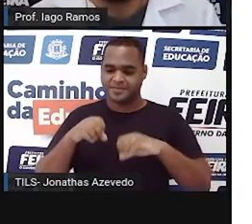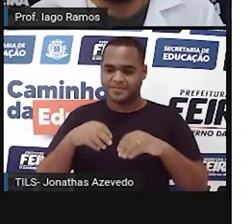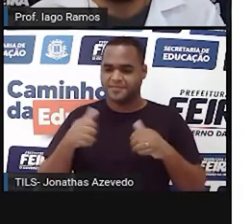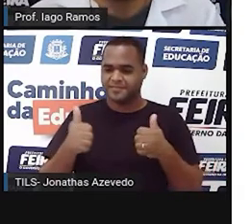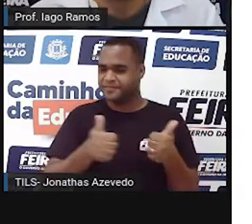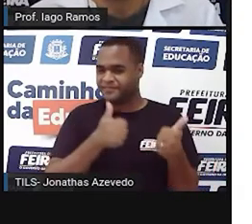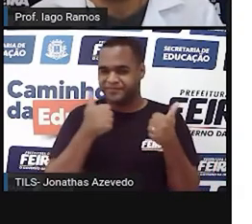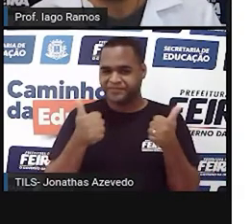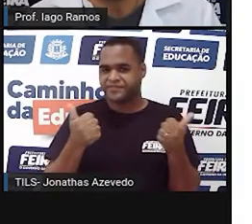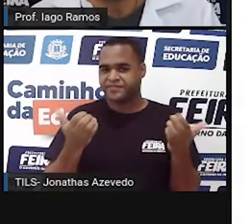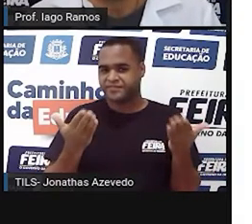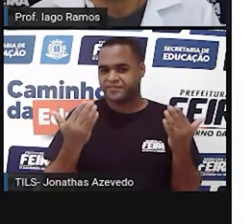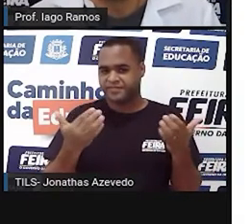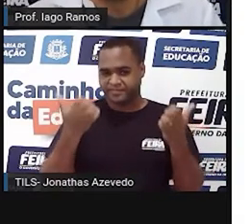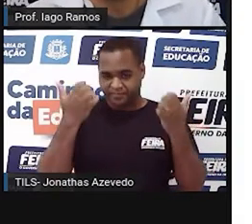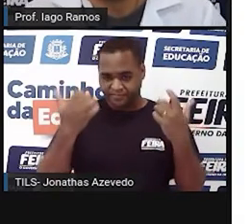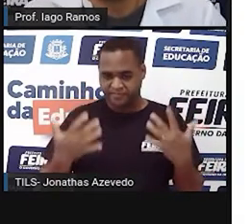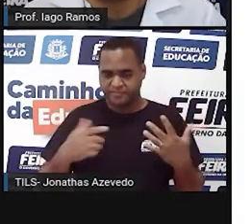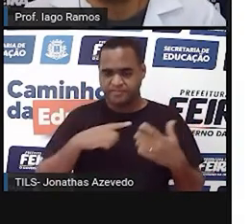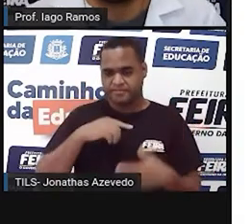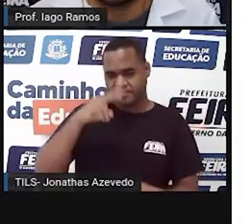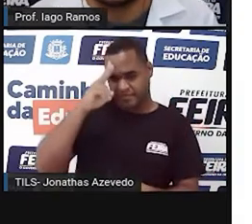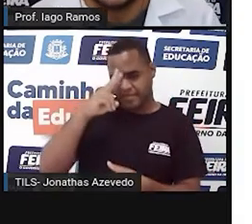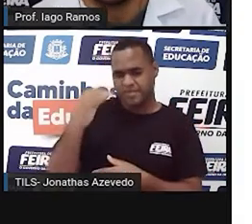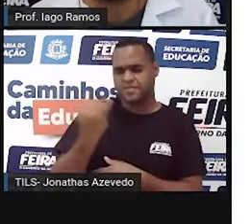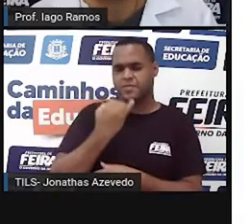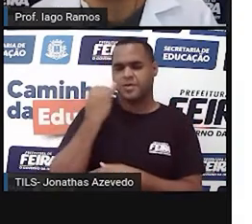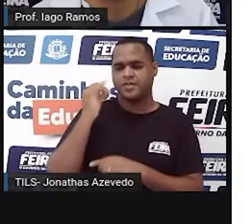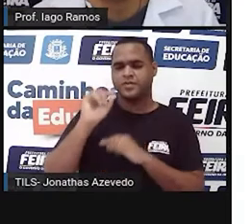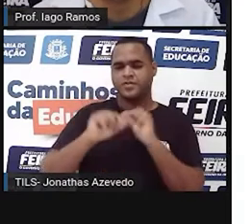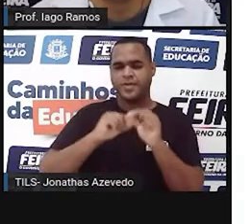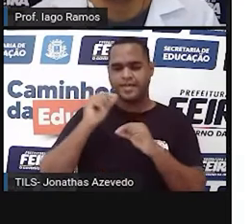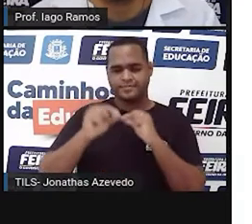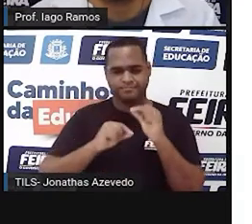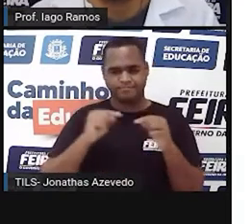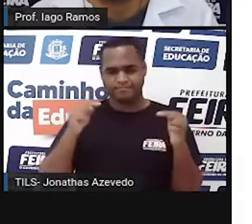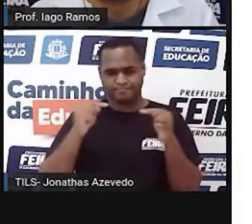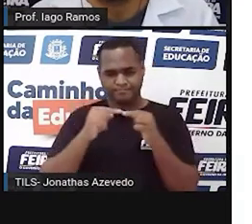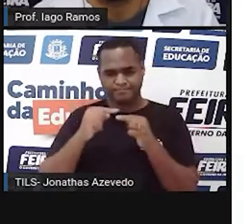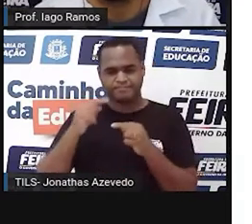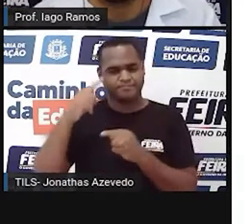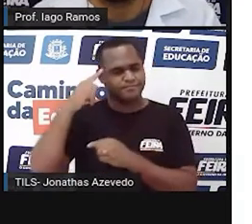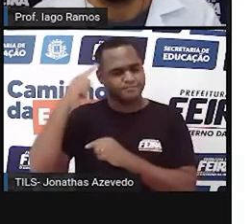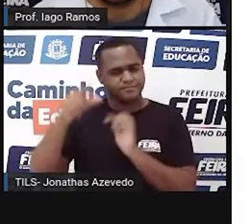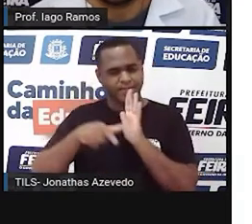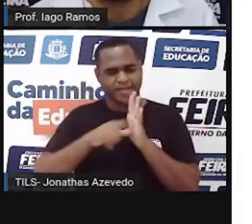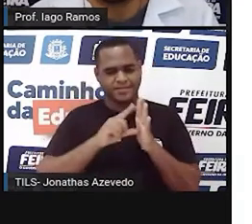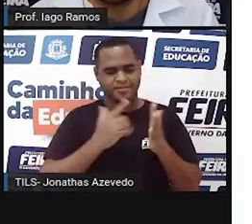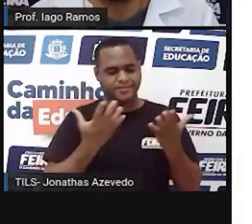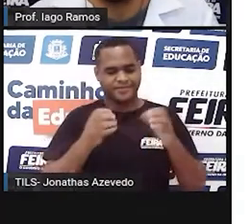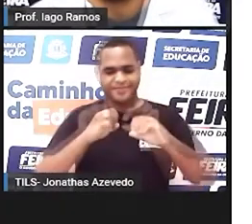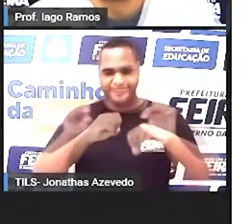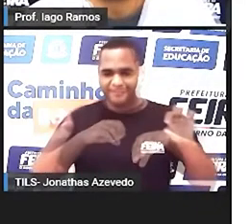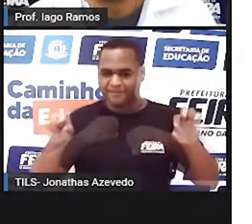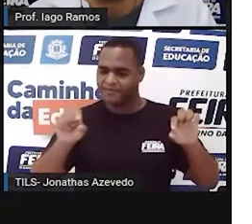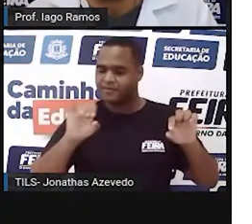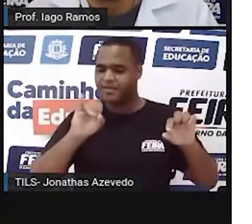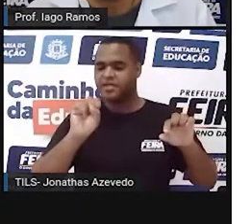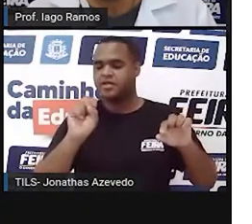vamos lá, né? Relembrar um pouquinho do que foi visto na aula anterior, certo?